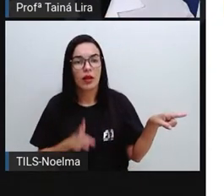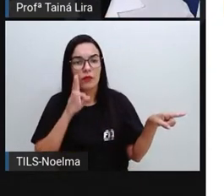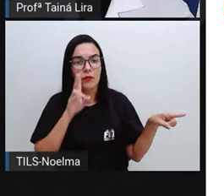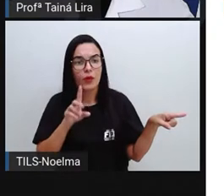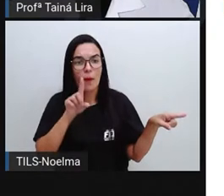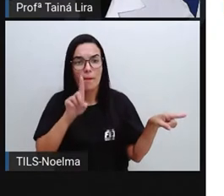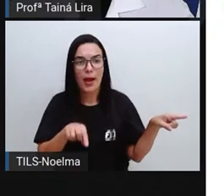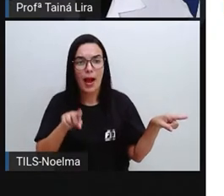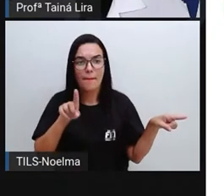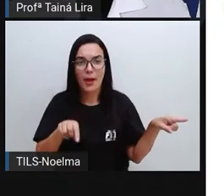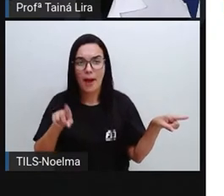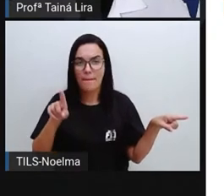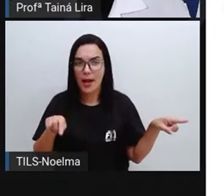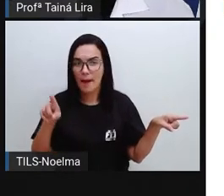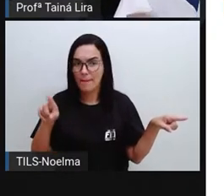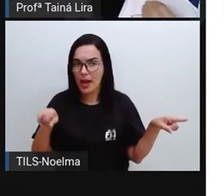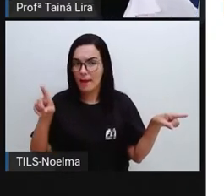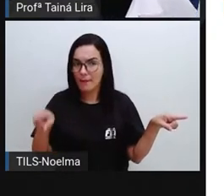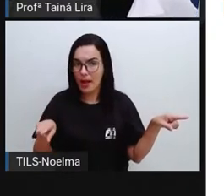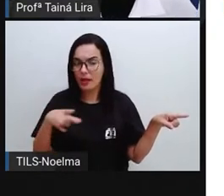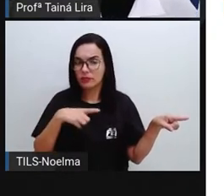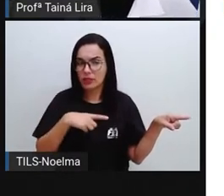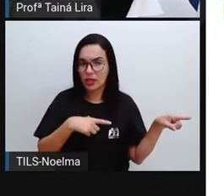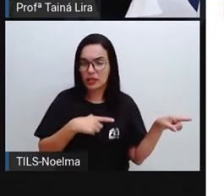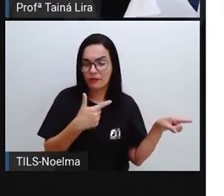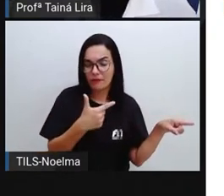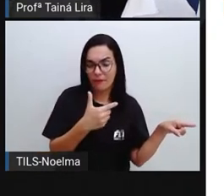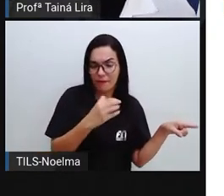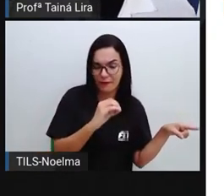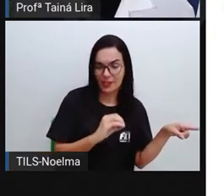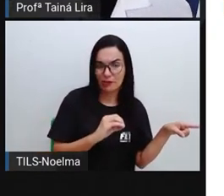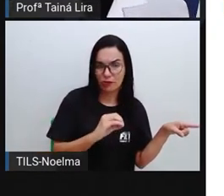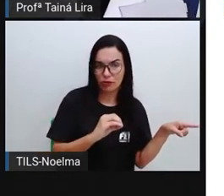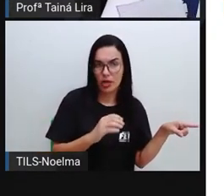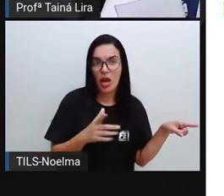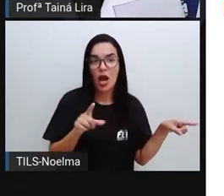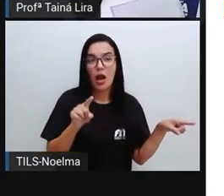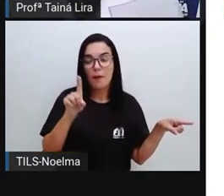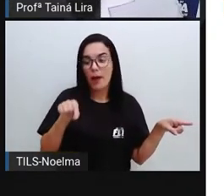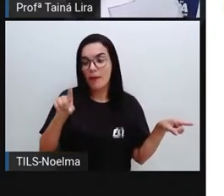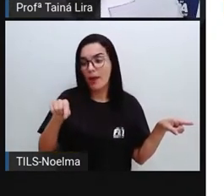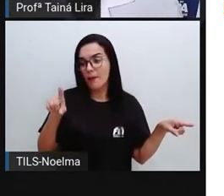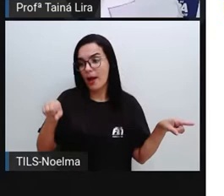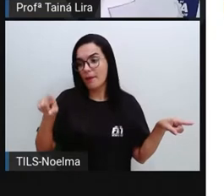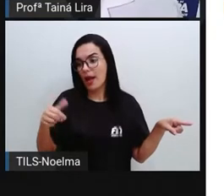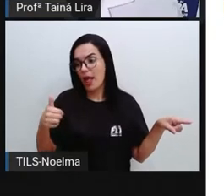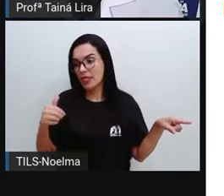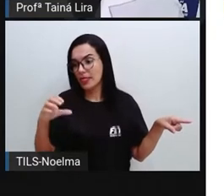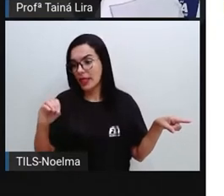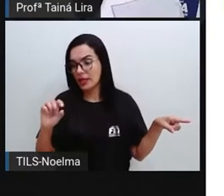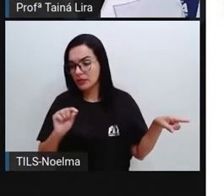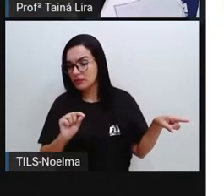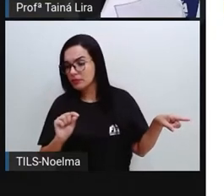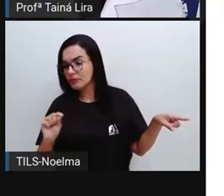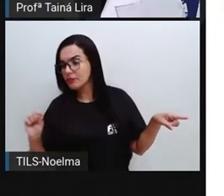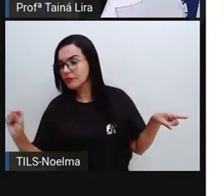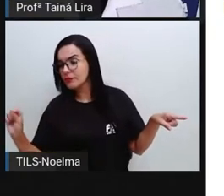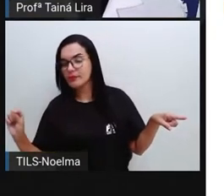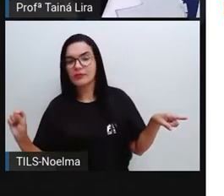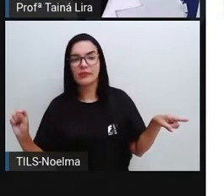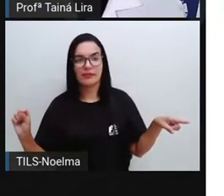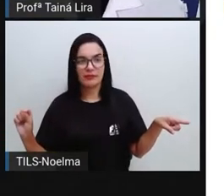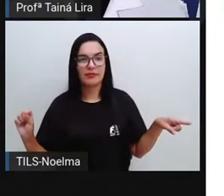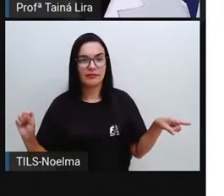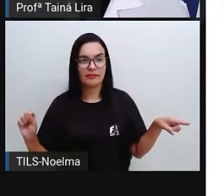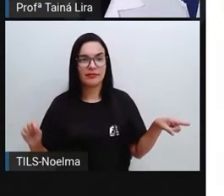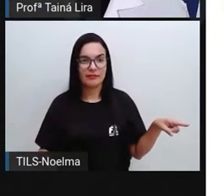tem o tracinho aqui embaixo, representa os 20 selos que ele já tinha. E os 10 que passou aqui o traço embaixo, representa os 10